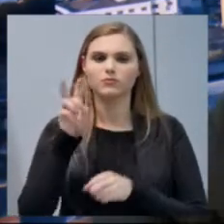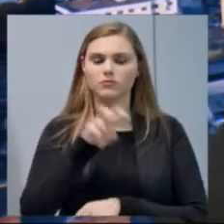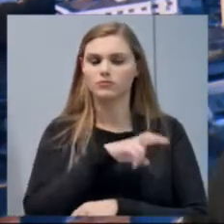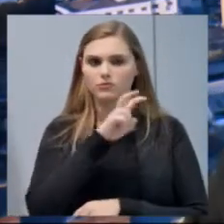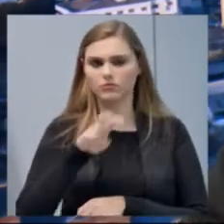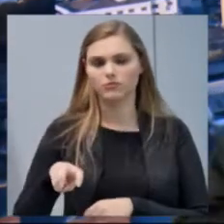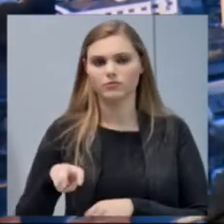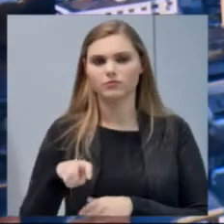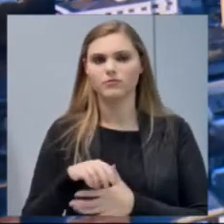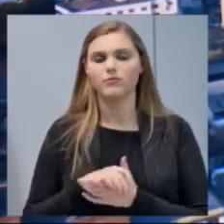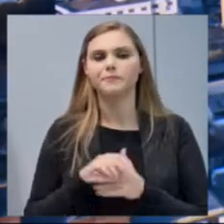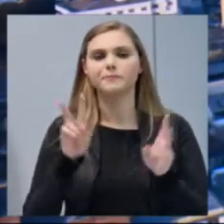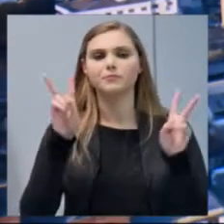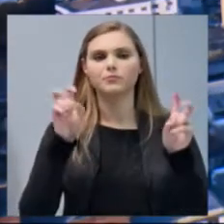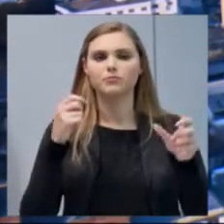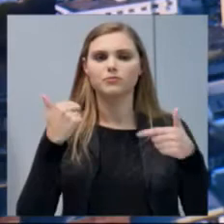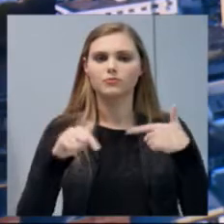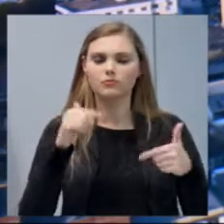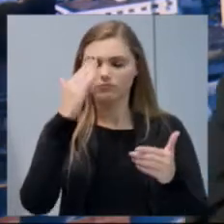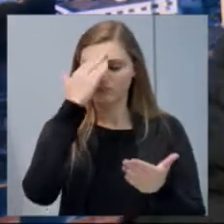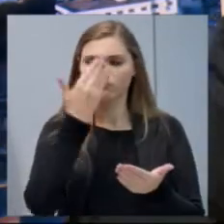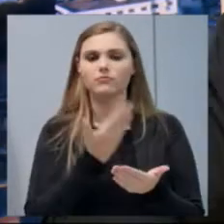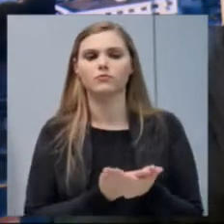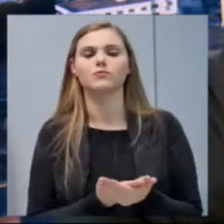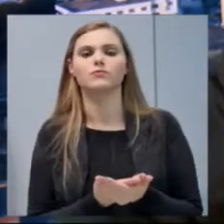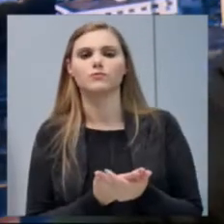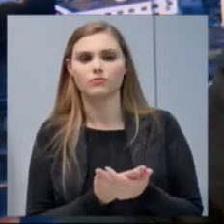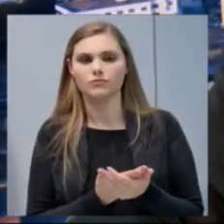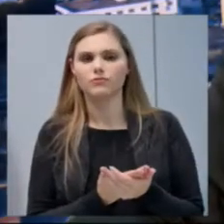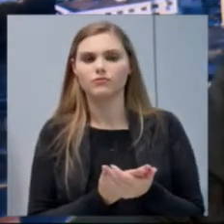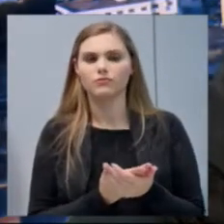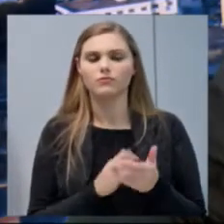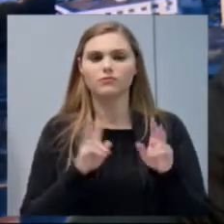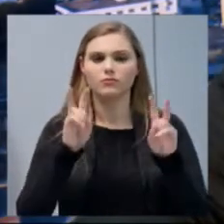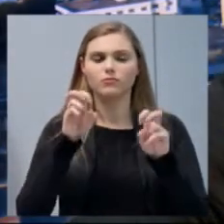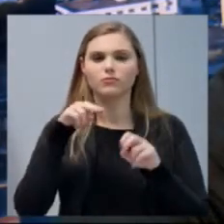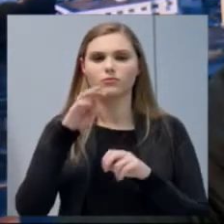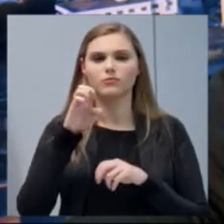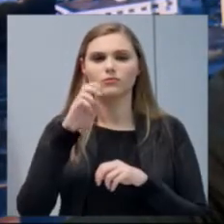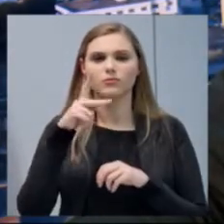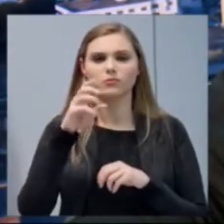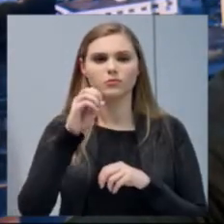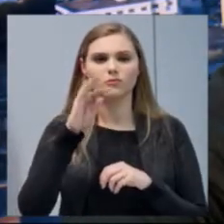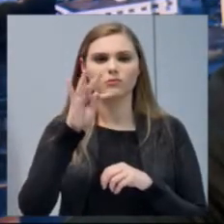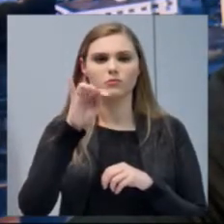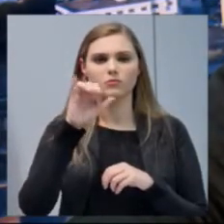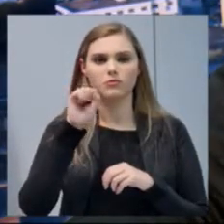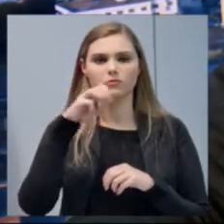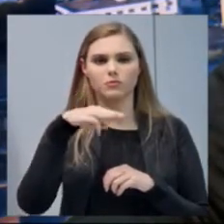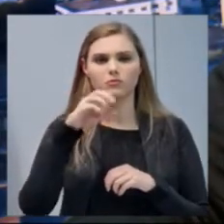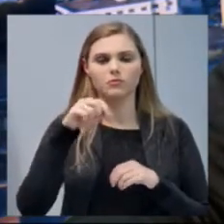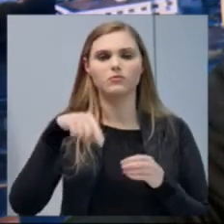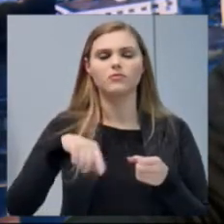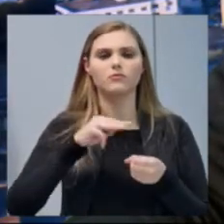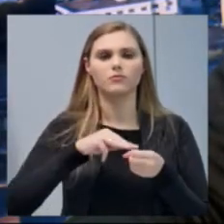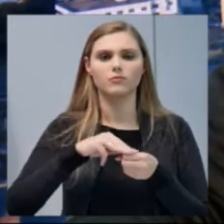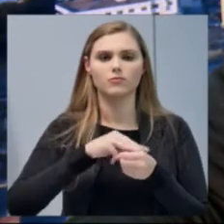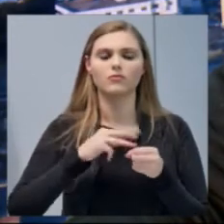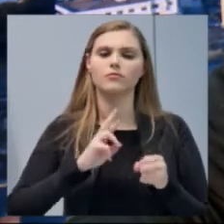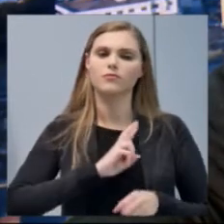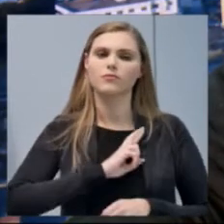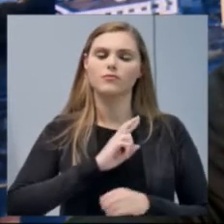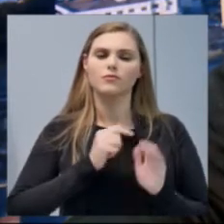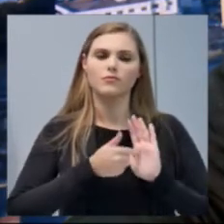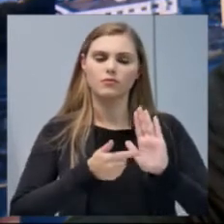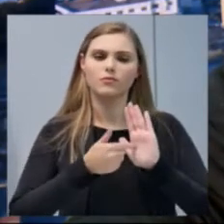sobre os cargos de confiança, enfim, sobre o nepotismo no nosso município. Foi apresentado aqui pelo Natão, o